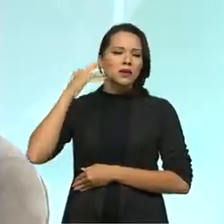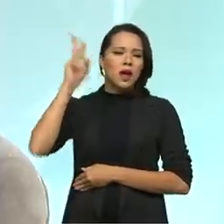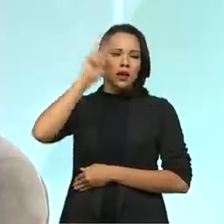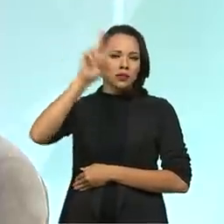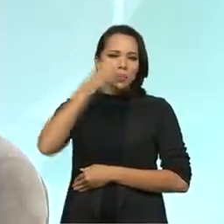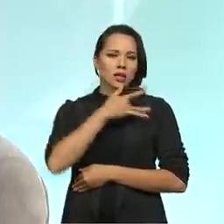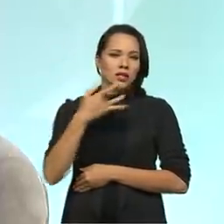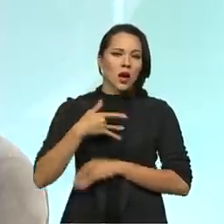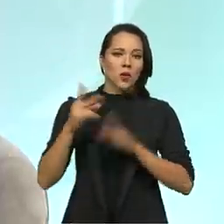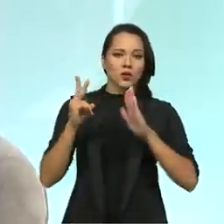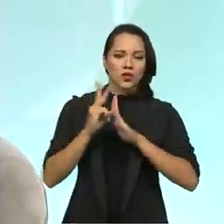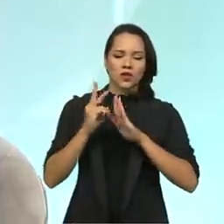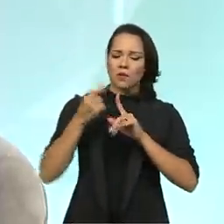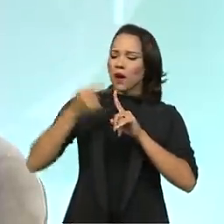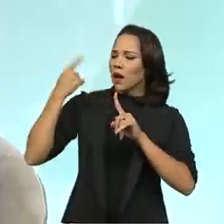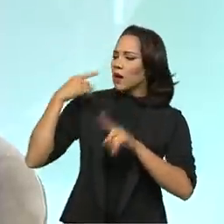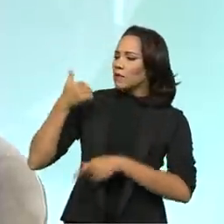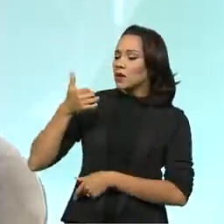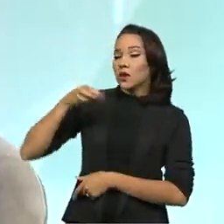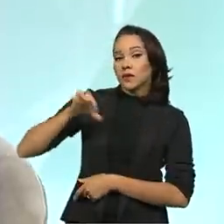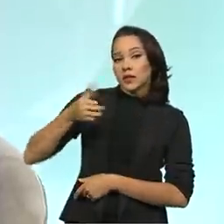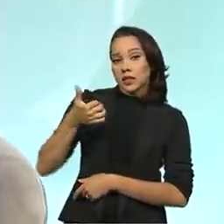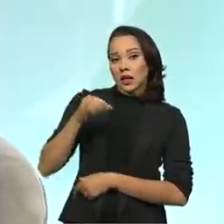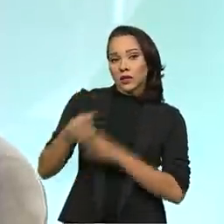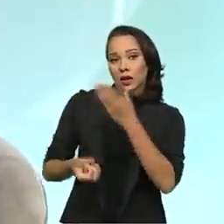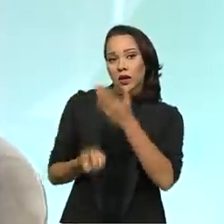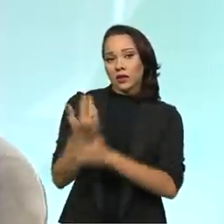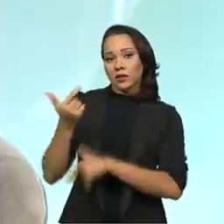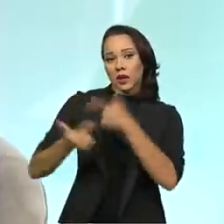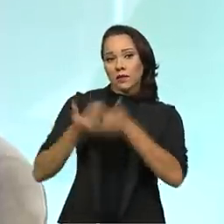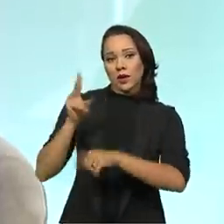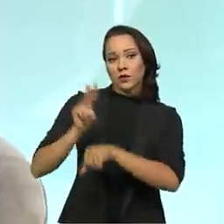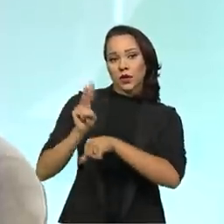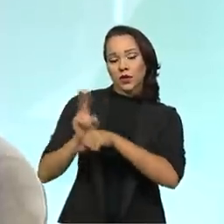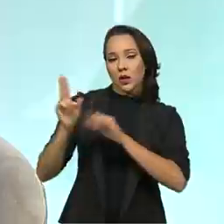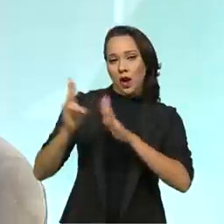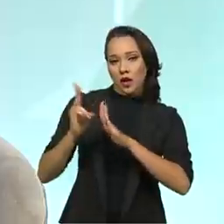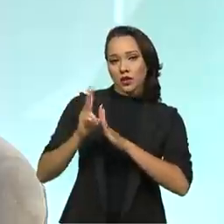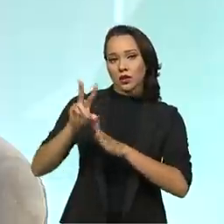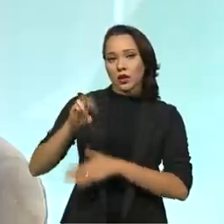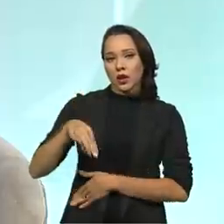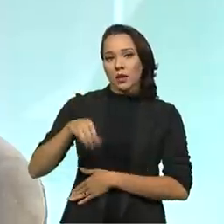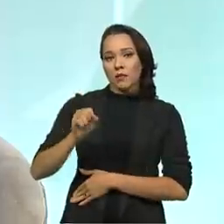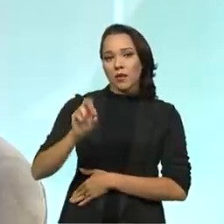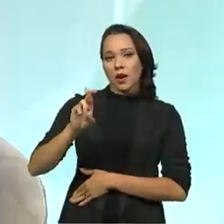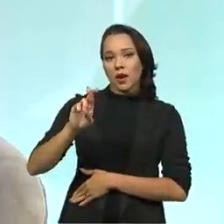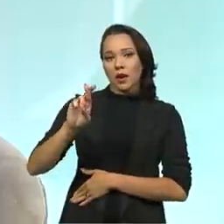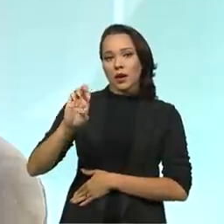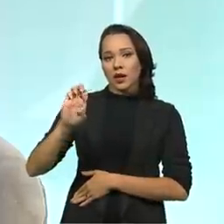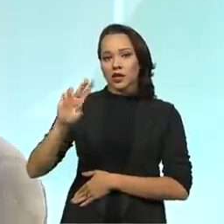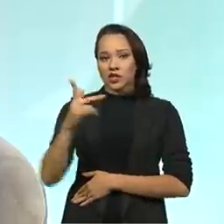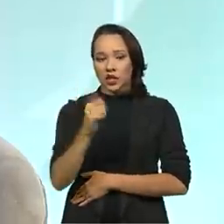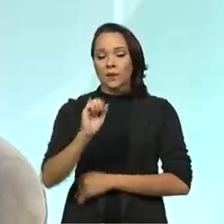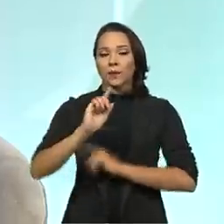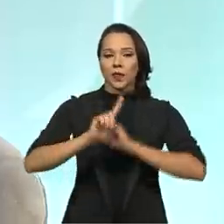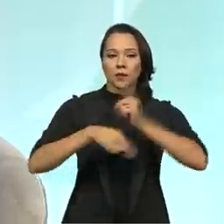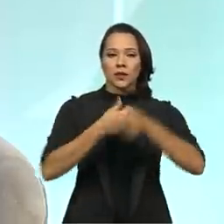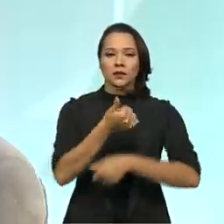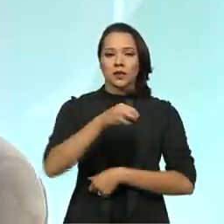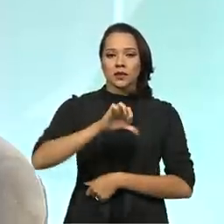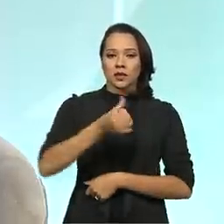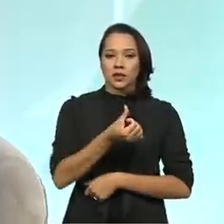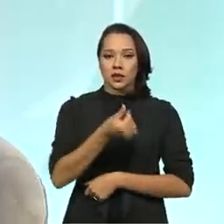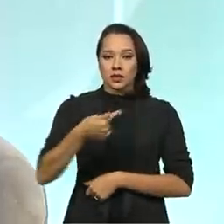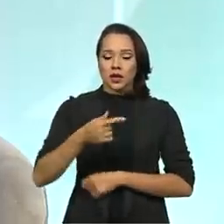saúde indígena, ela remonta em 1910, com a criação do Serviço de Proteção Índico, o Marechal Rondon. Depois, em 1967, esses